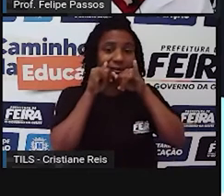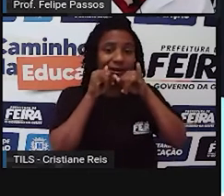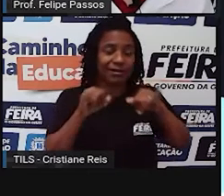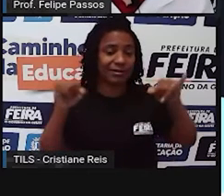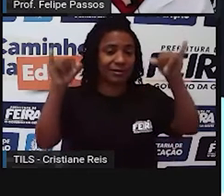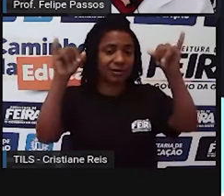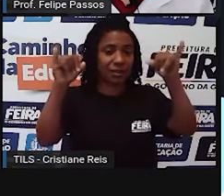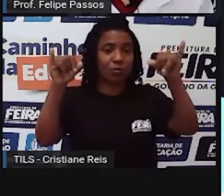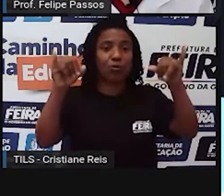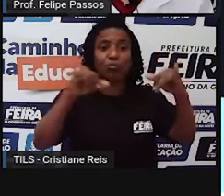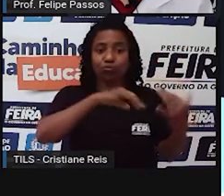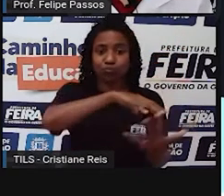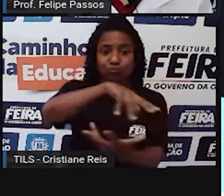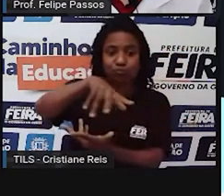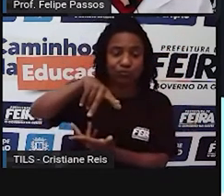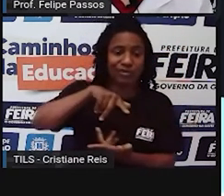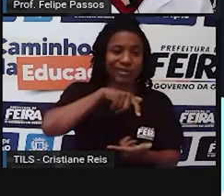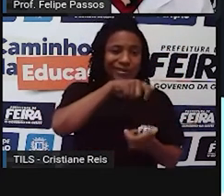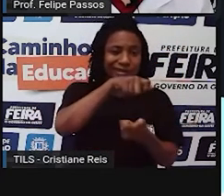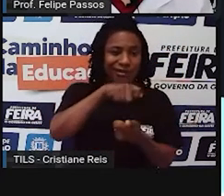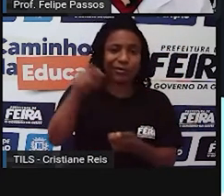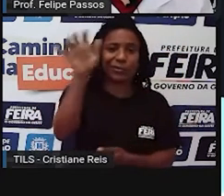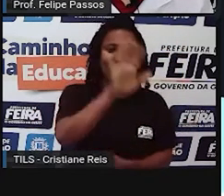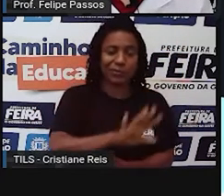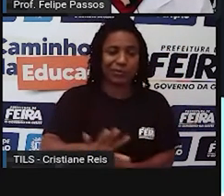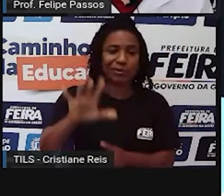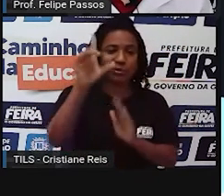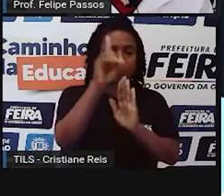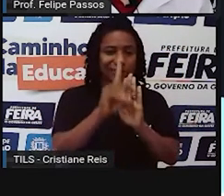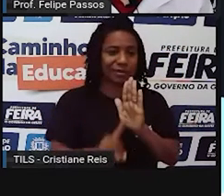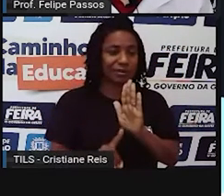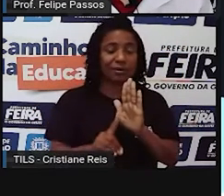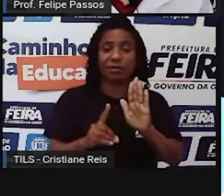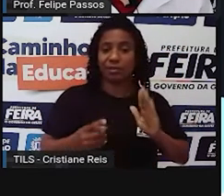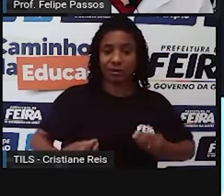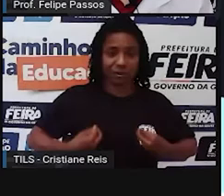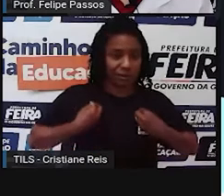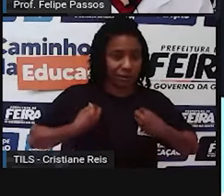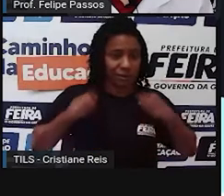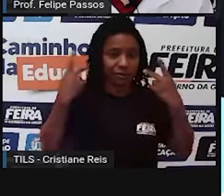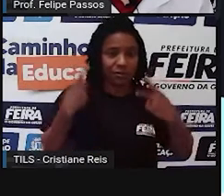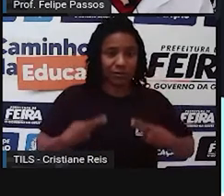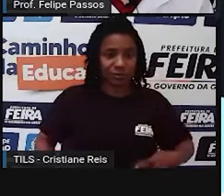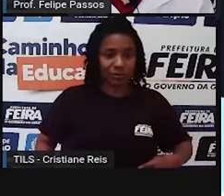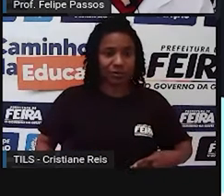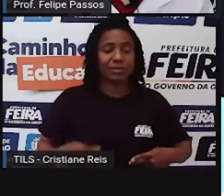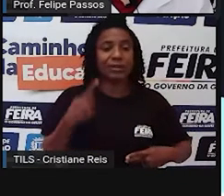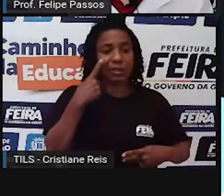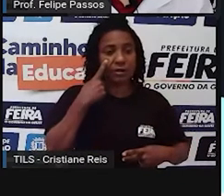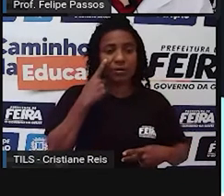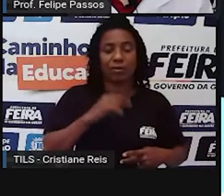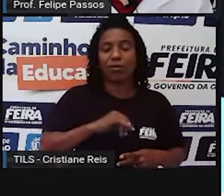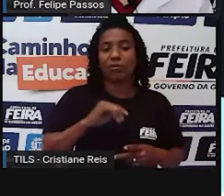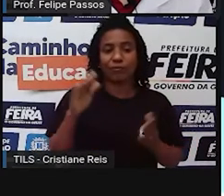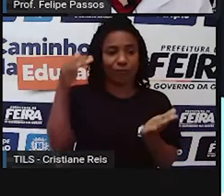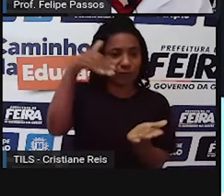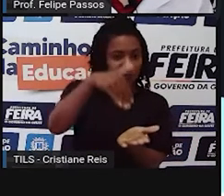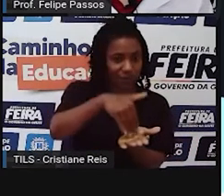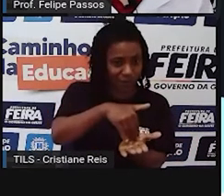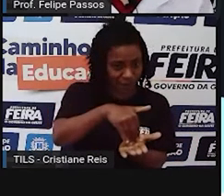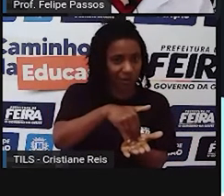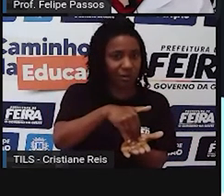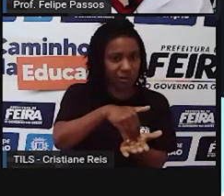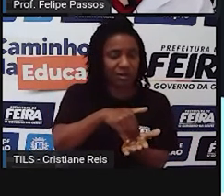curto, nas referências aí no final do slide tem os... alguns sites, um deles é a